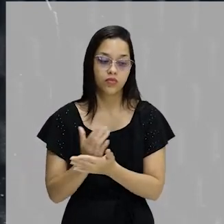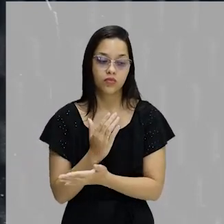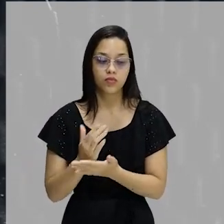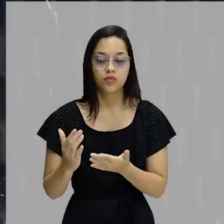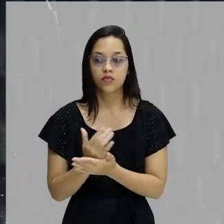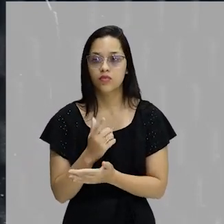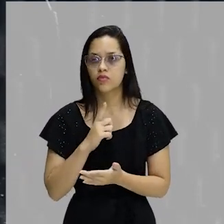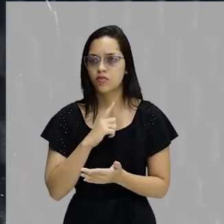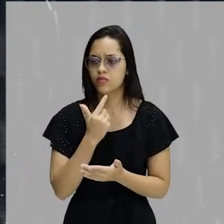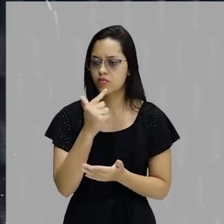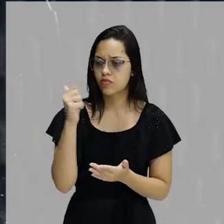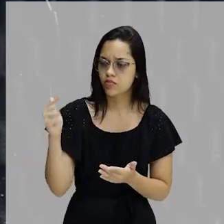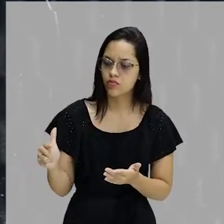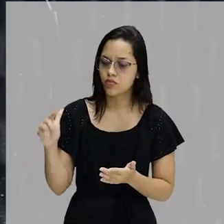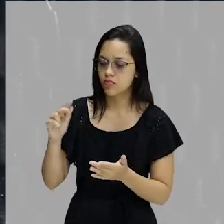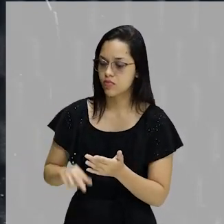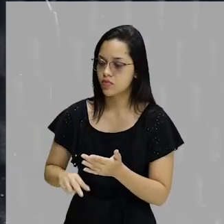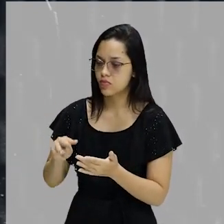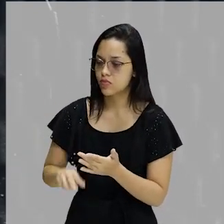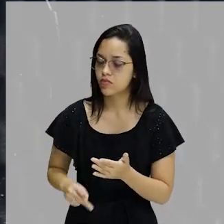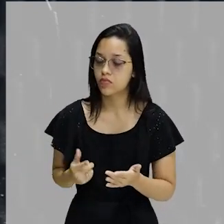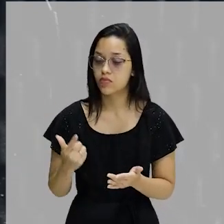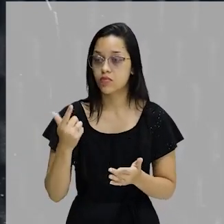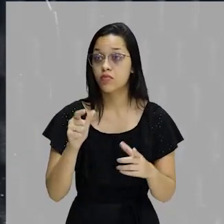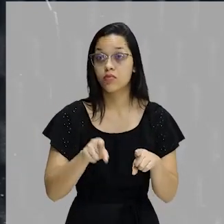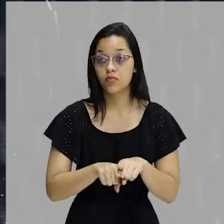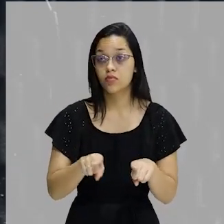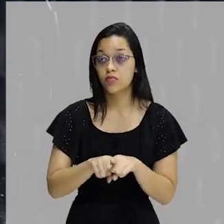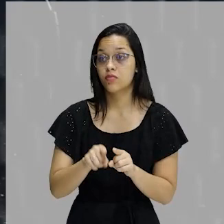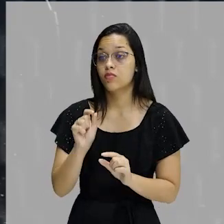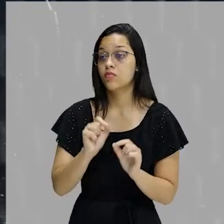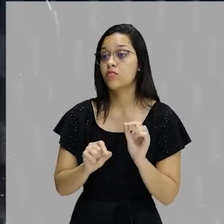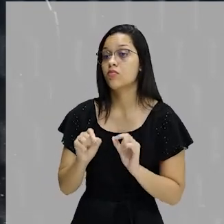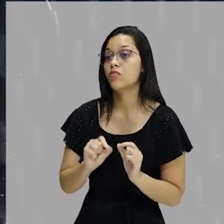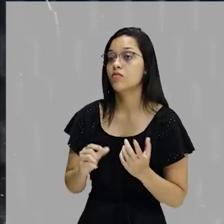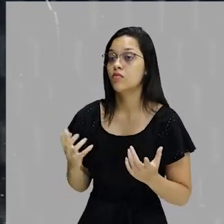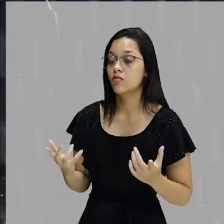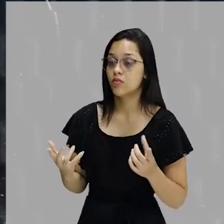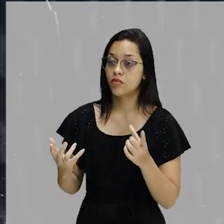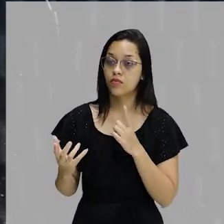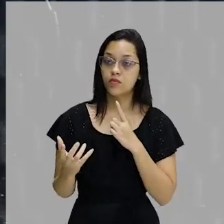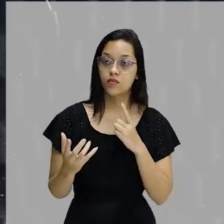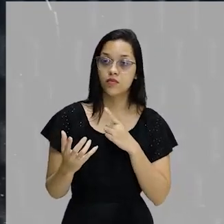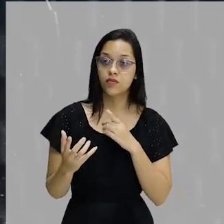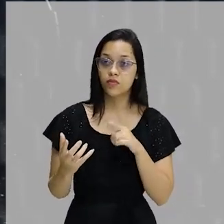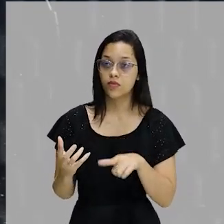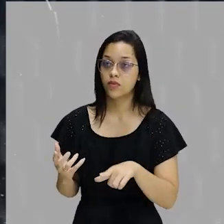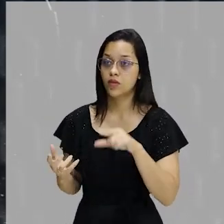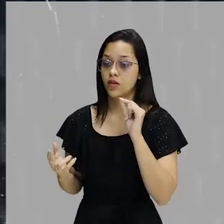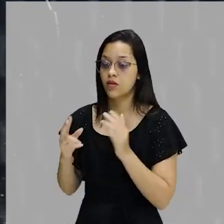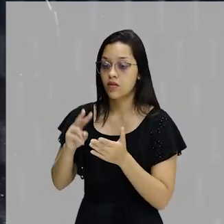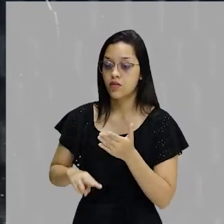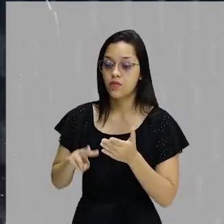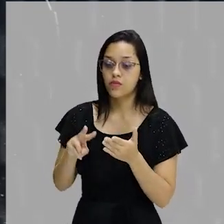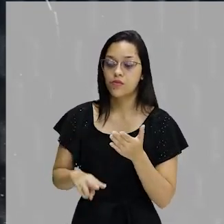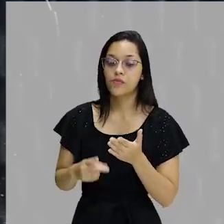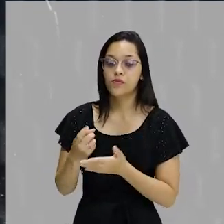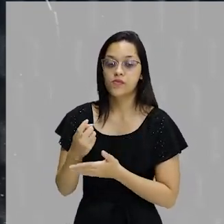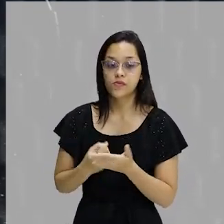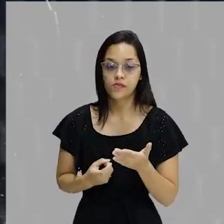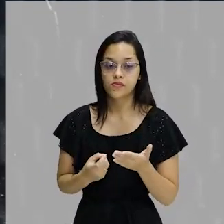vai passar por cima de uma, vai ler outras. E isso vai fazer com que a direção a ser tomada na leitura do texto,